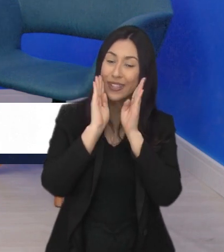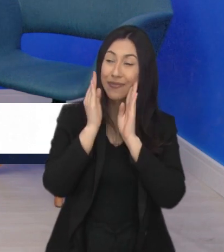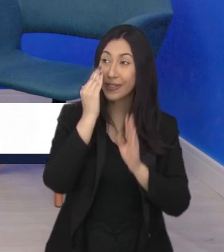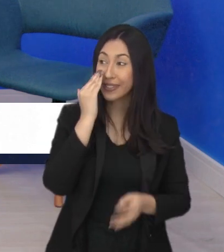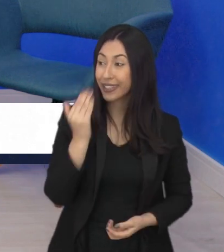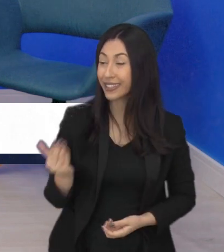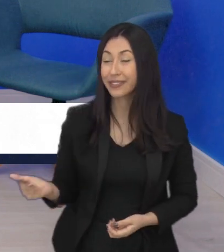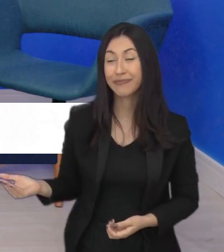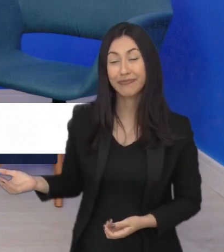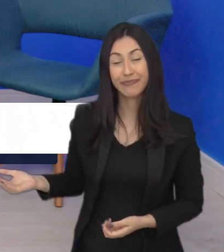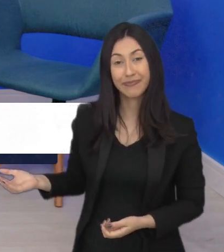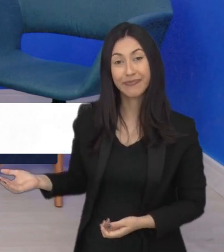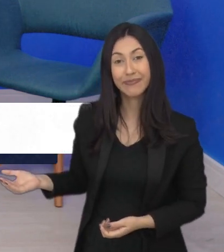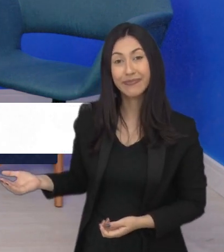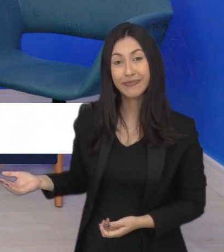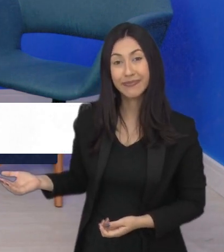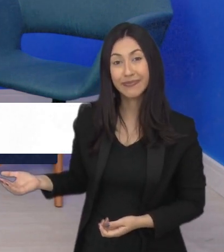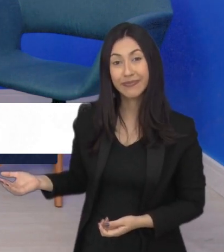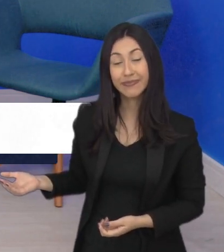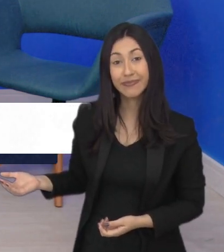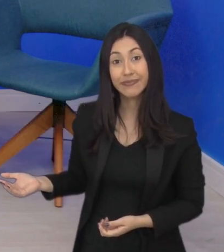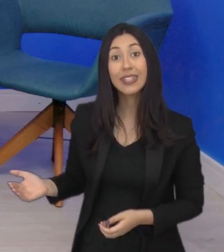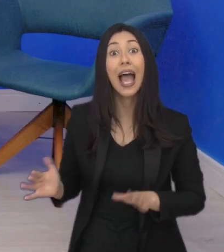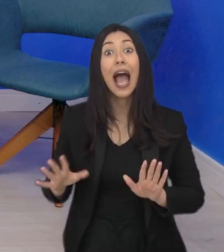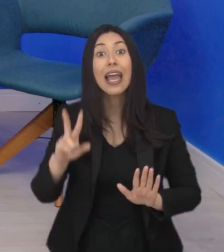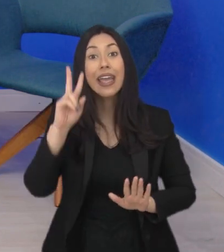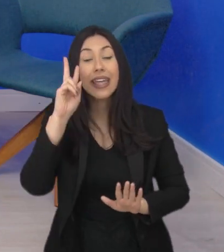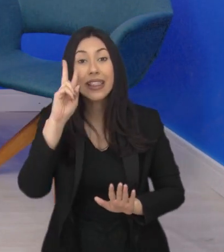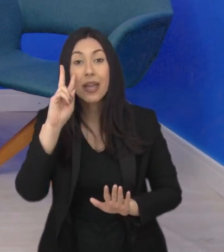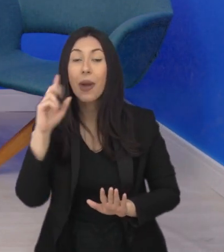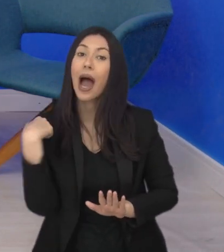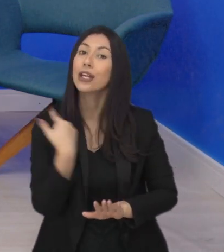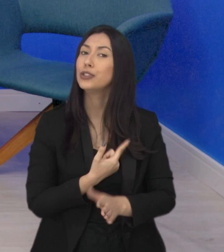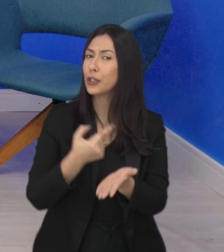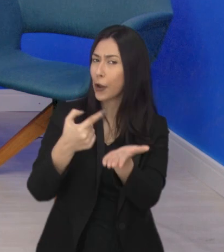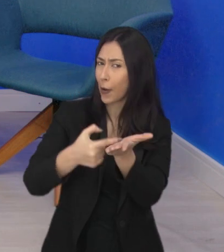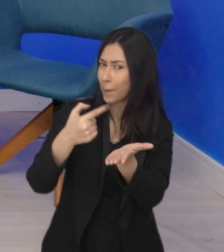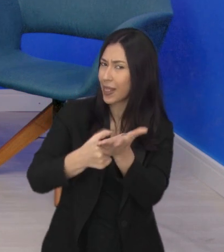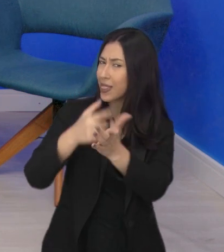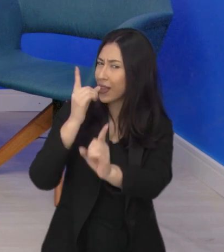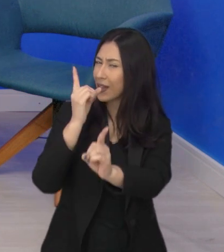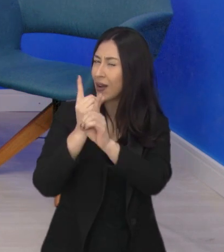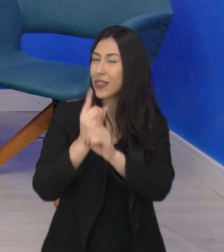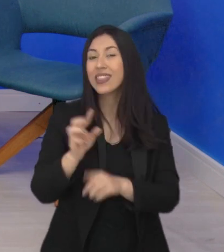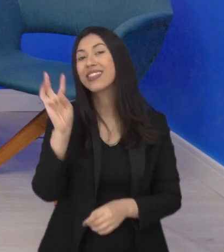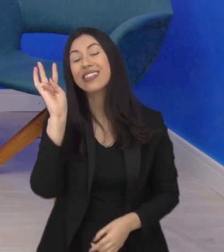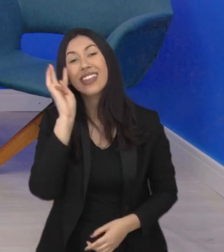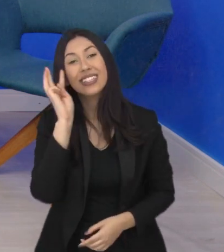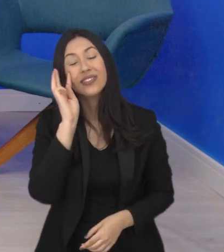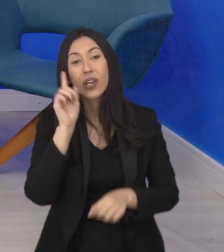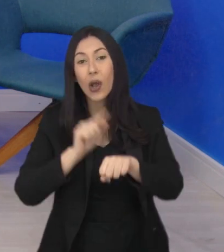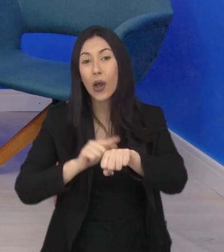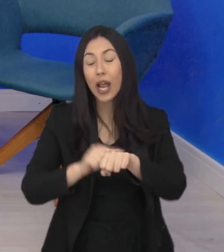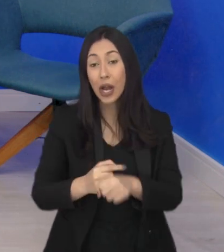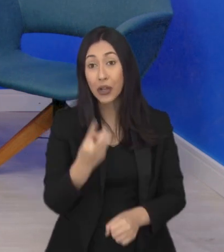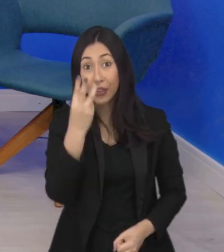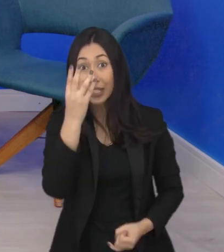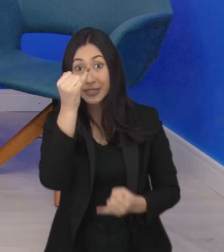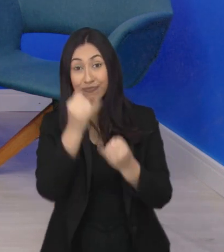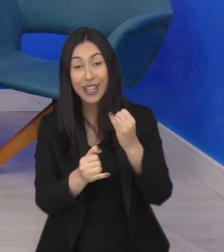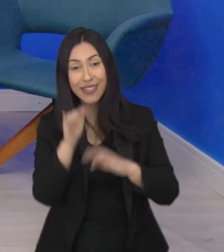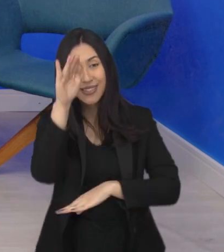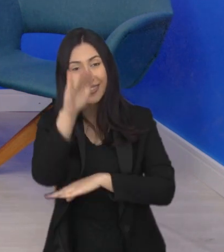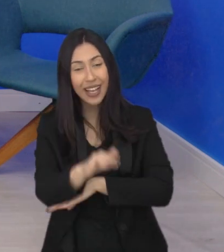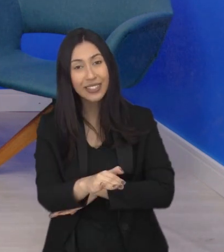arroba tv câmara sjc e não se esqueça do nosso encontro marcado toda terça-feira às três e meia da